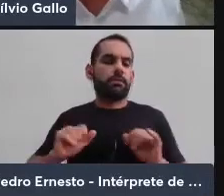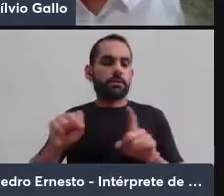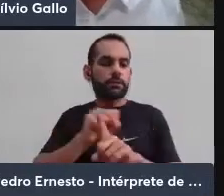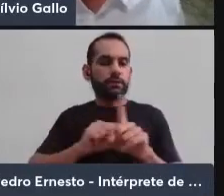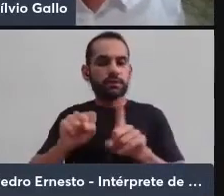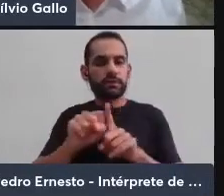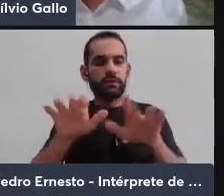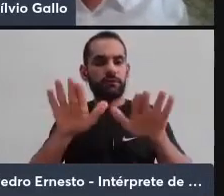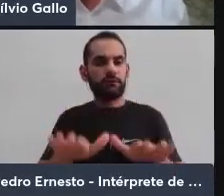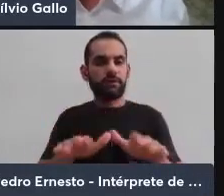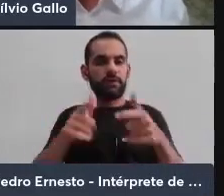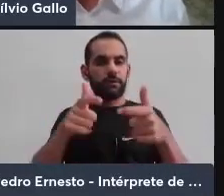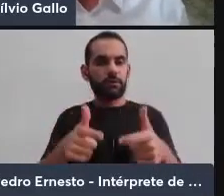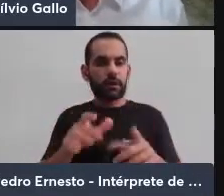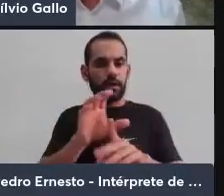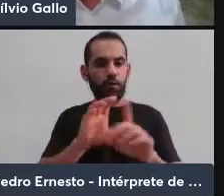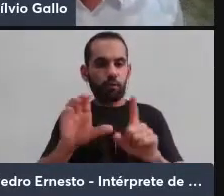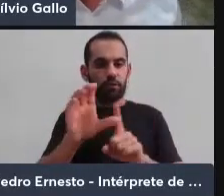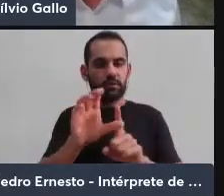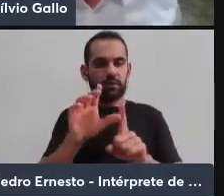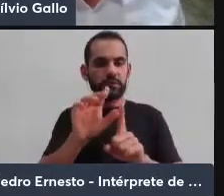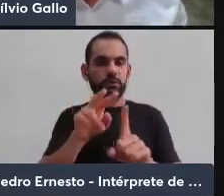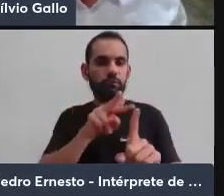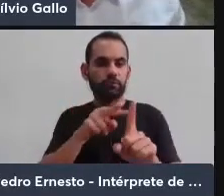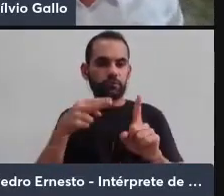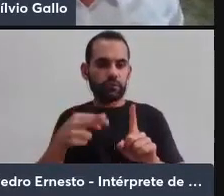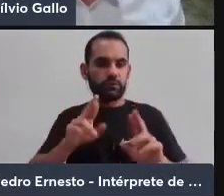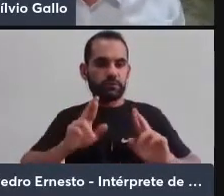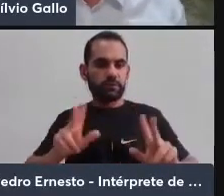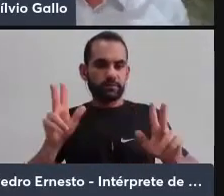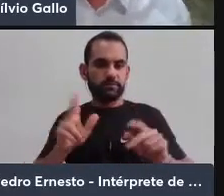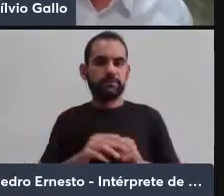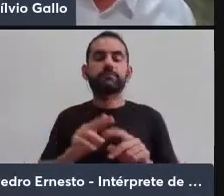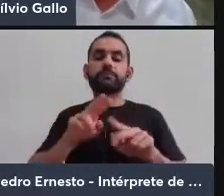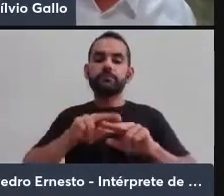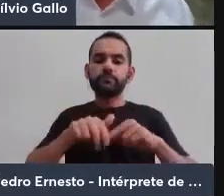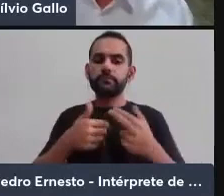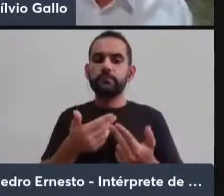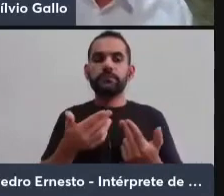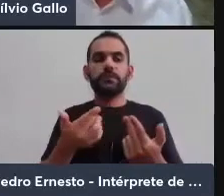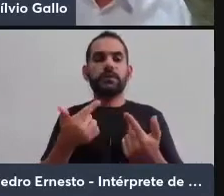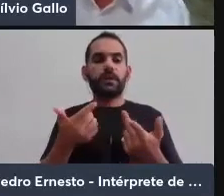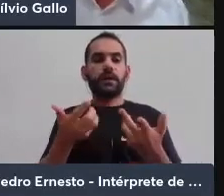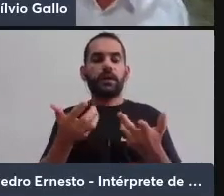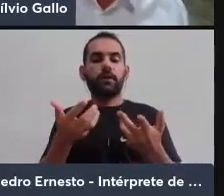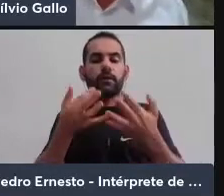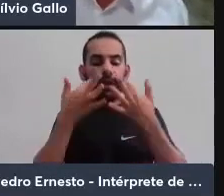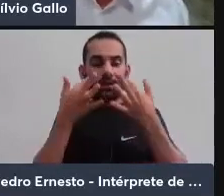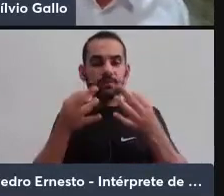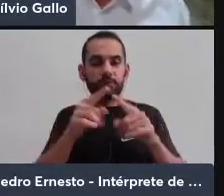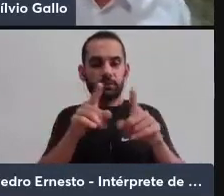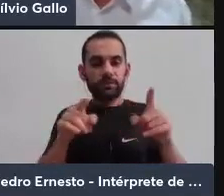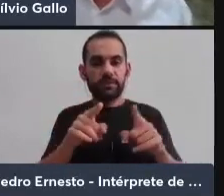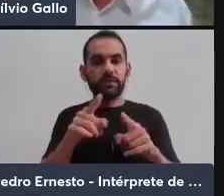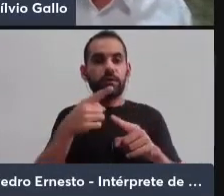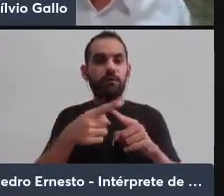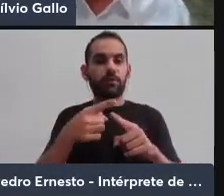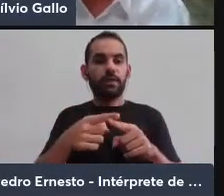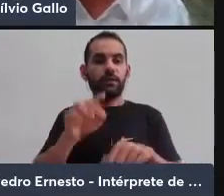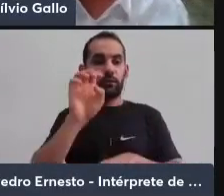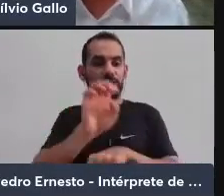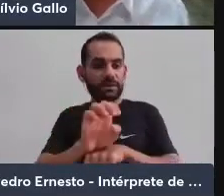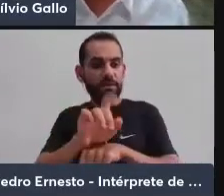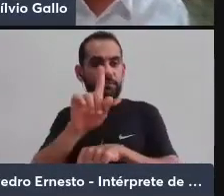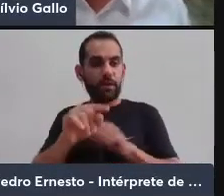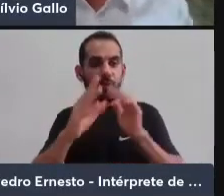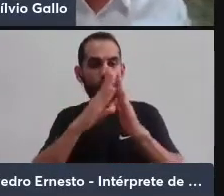comunidade, em uma determinada perspectiva. Por isso que eu chamo a atenção de vocês que o Estado é um modelo do sedentarismo,